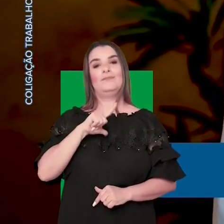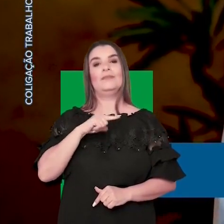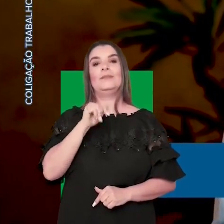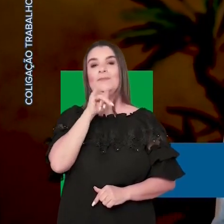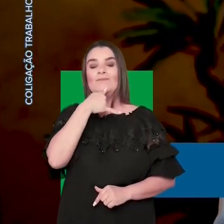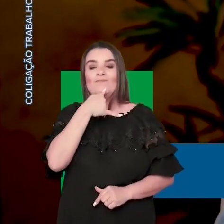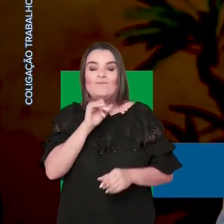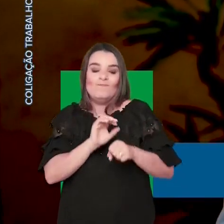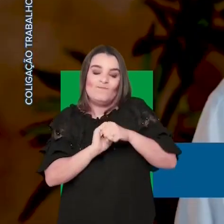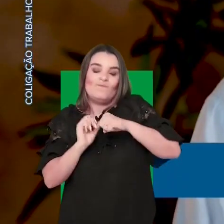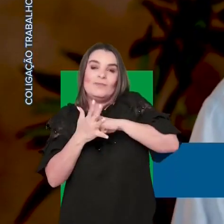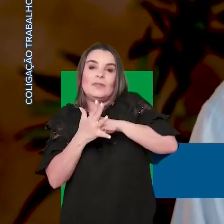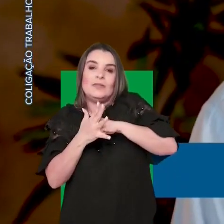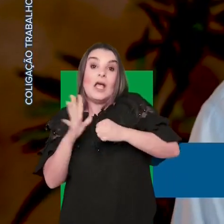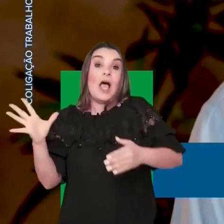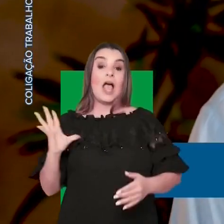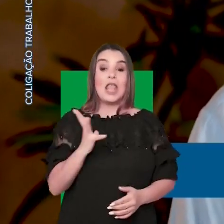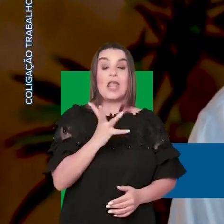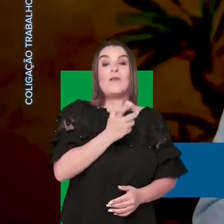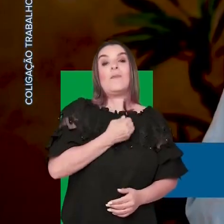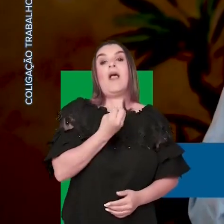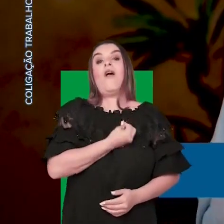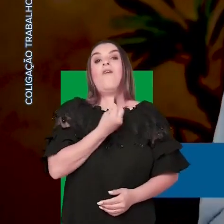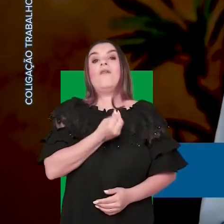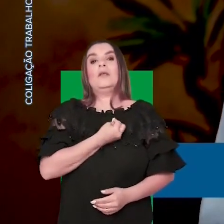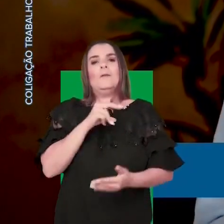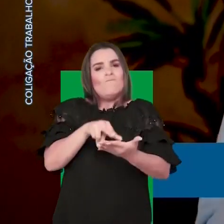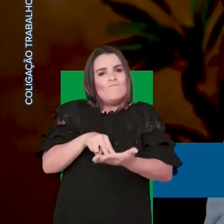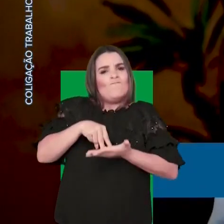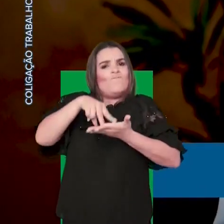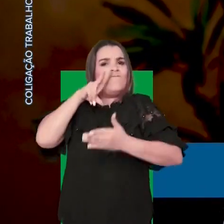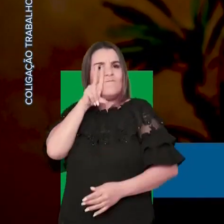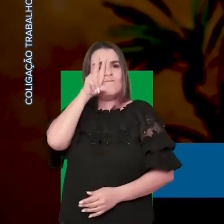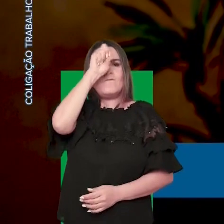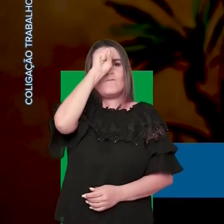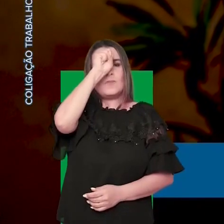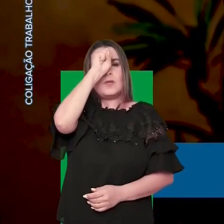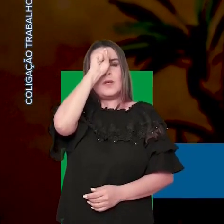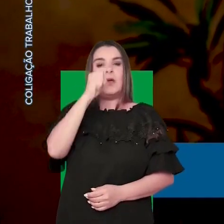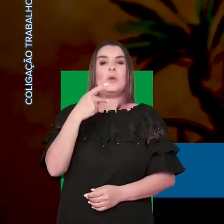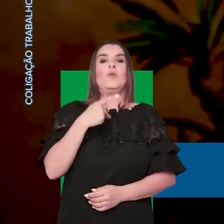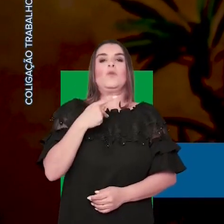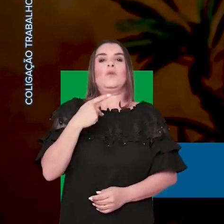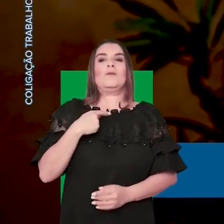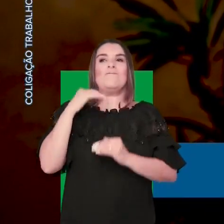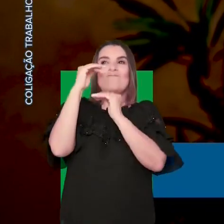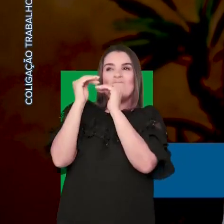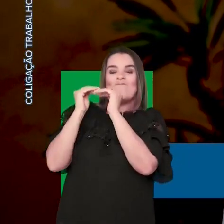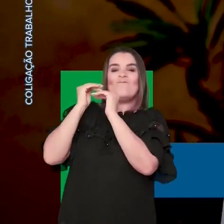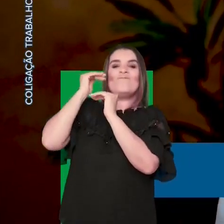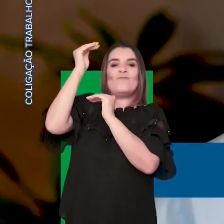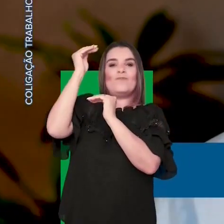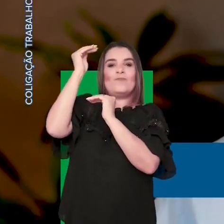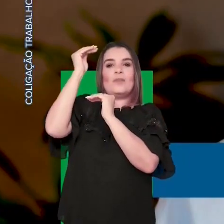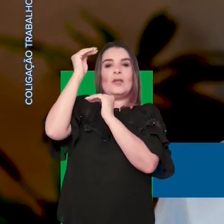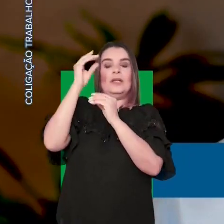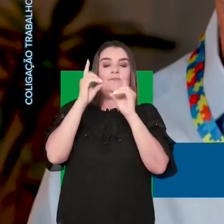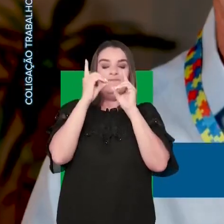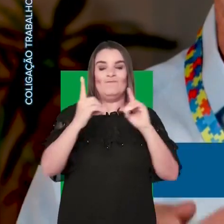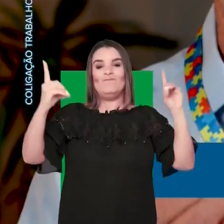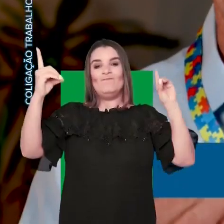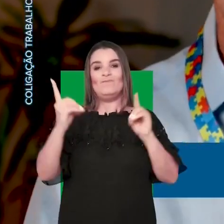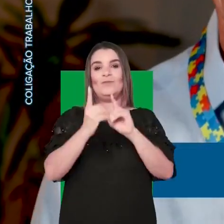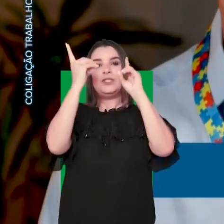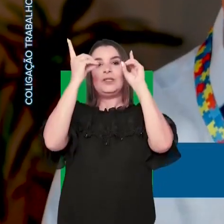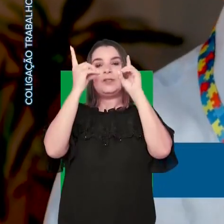A tristeza do Covid. Salvamos vidas. Estamos firmes e fortes. Com uma saúde acima de tudo. Digna